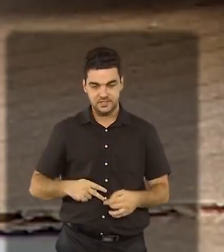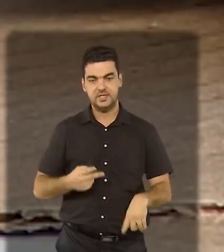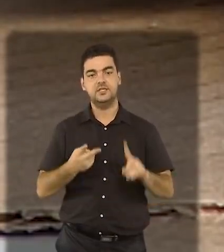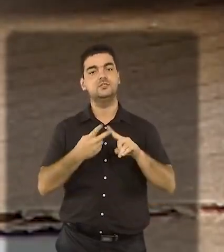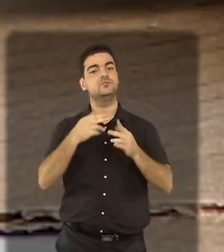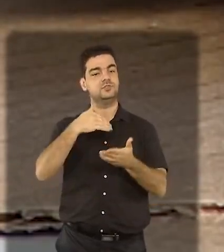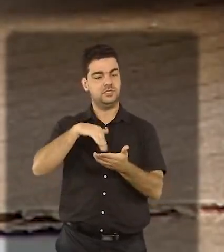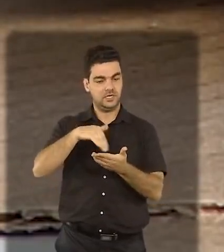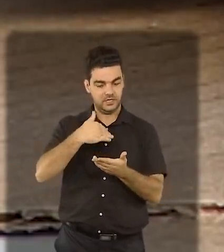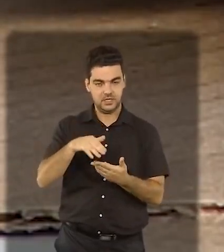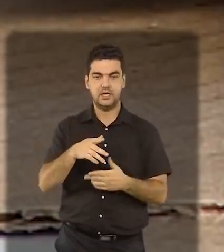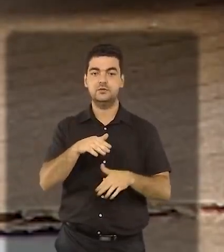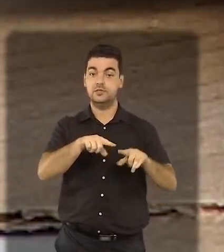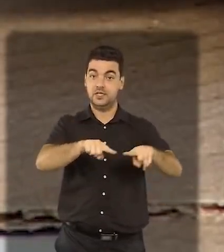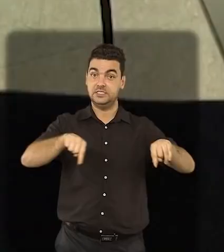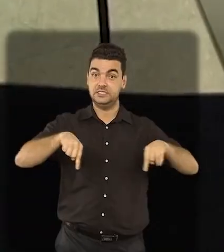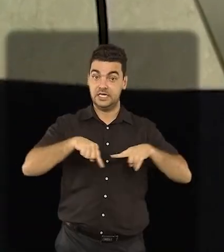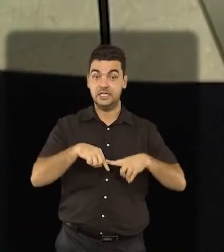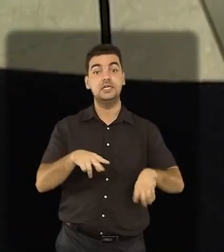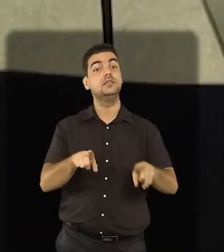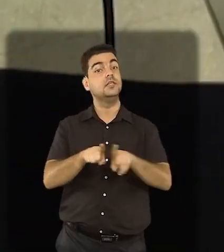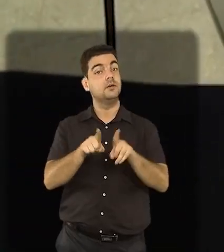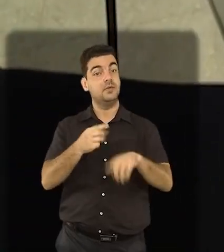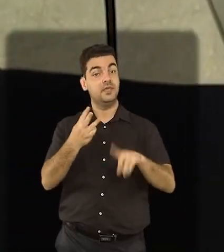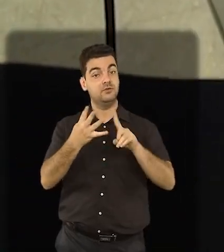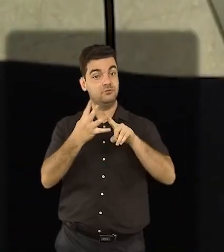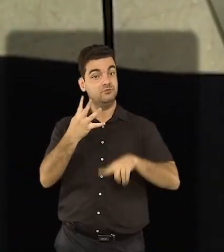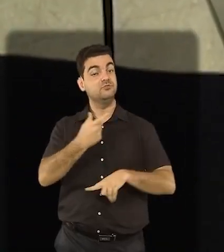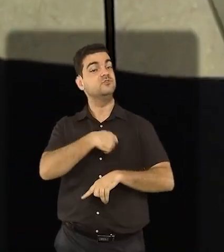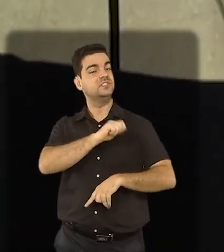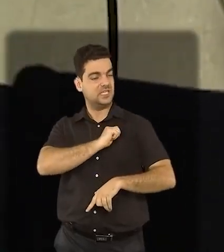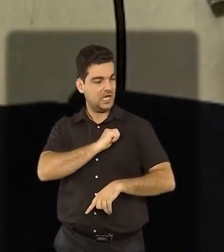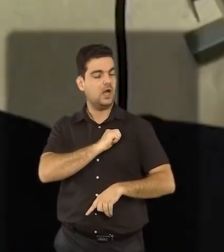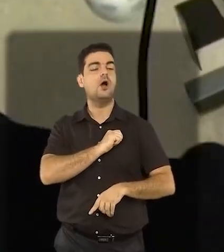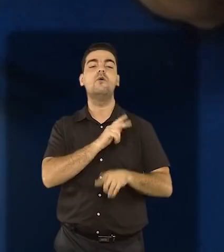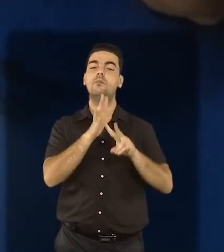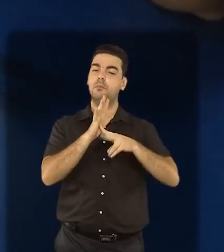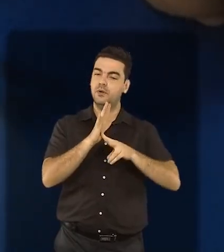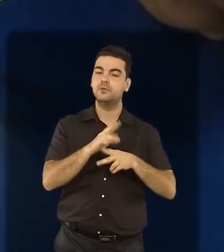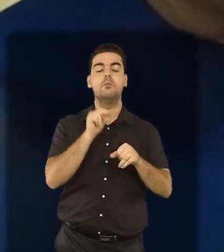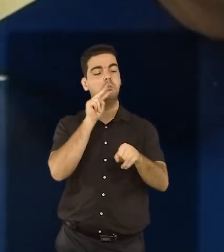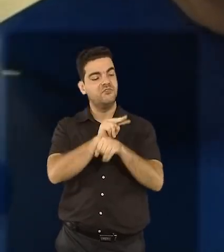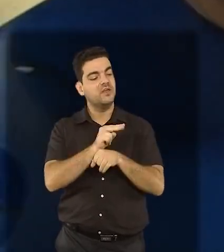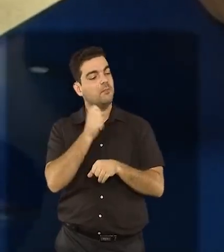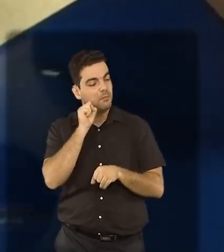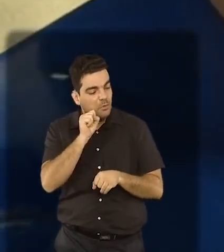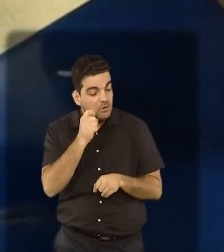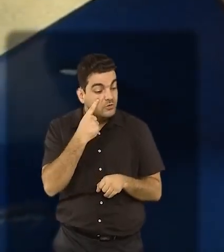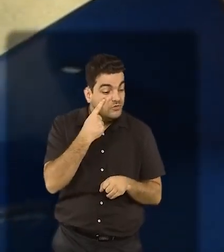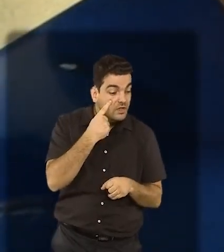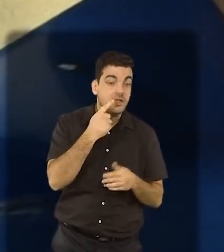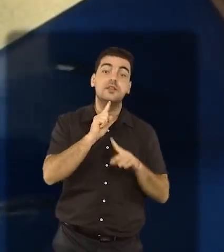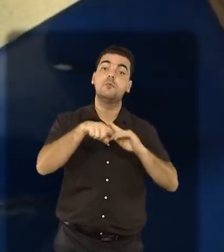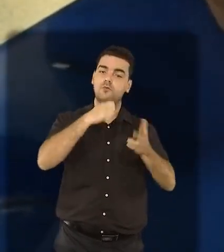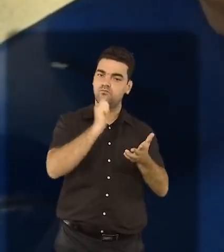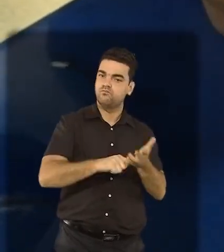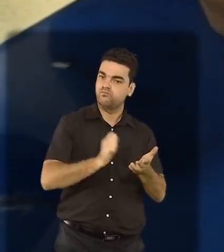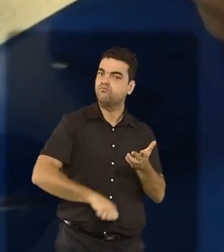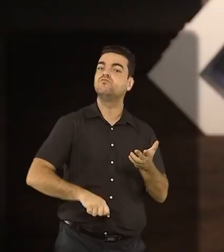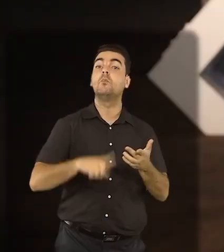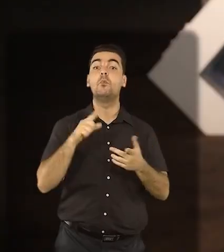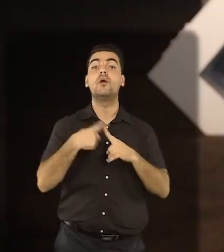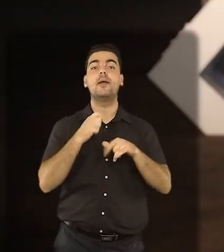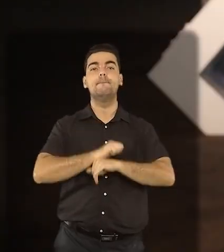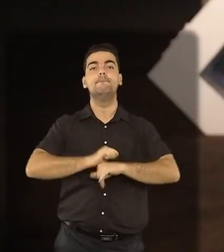primeiro secretário da sessão e também os fiscais de partidos assinam o documento que é público.